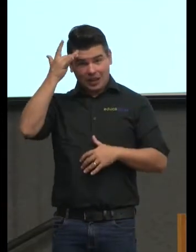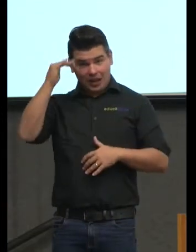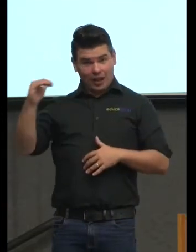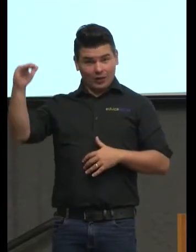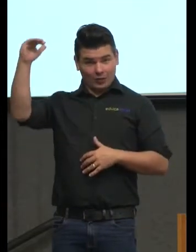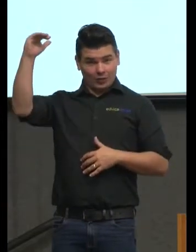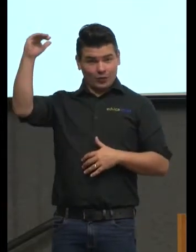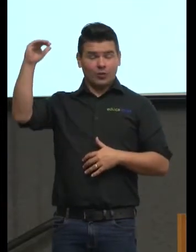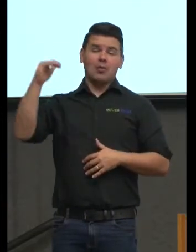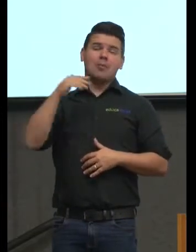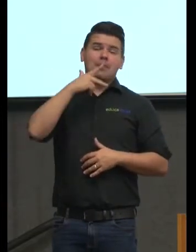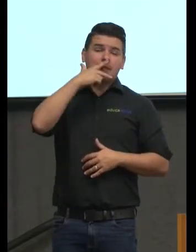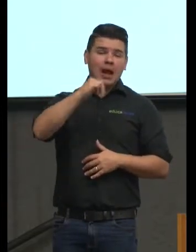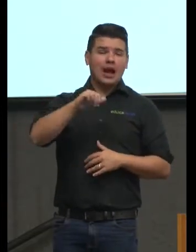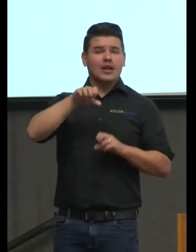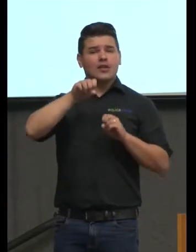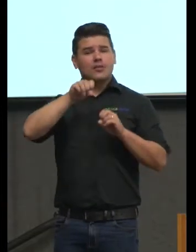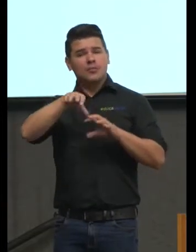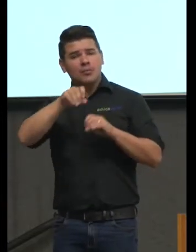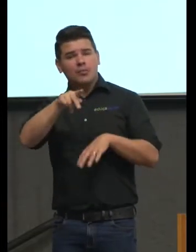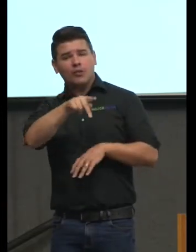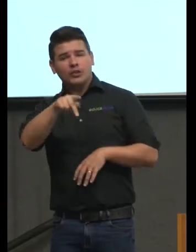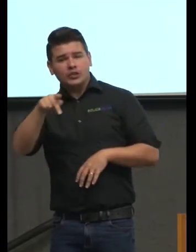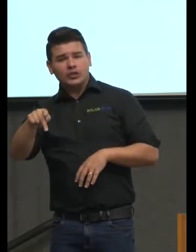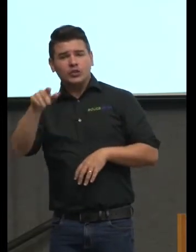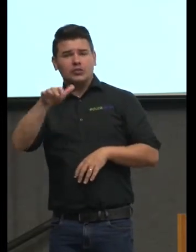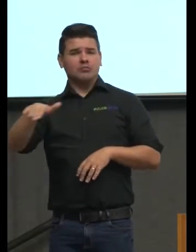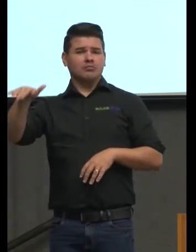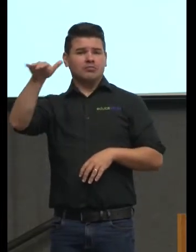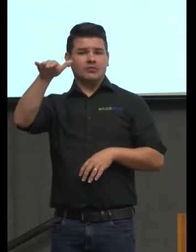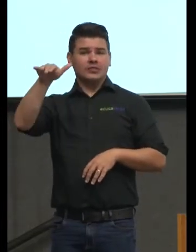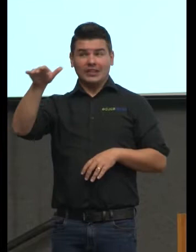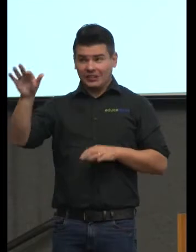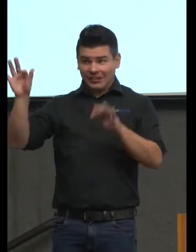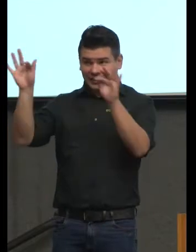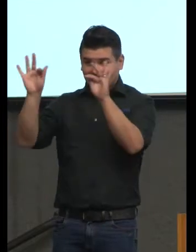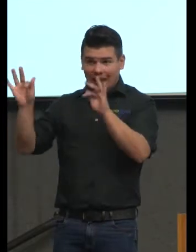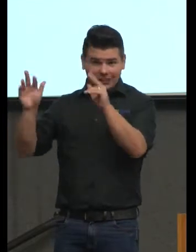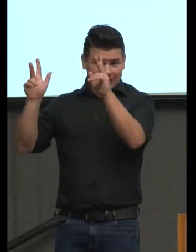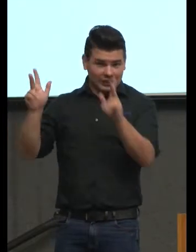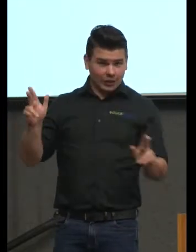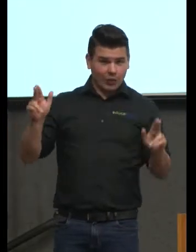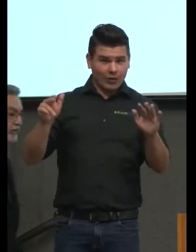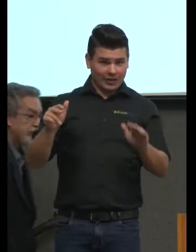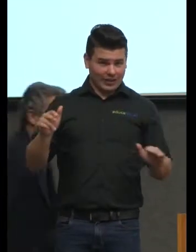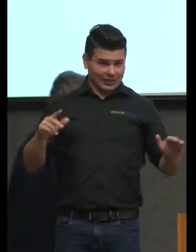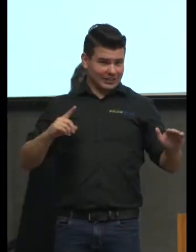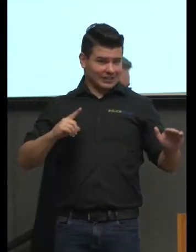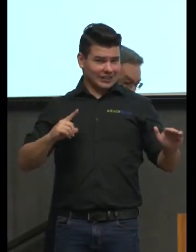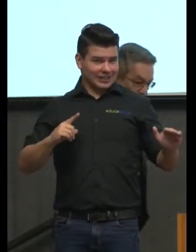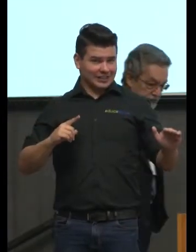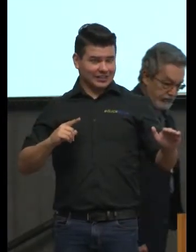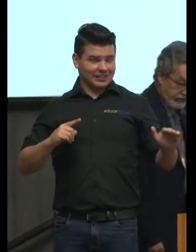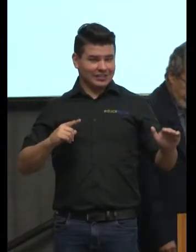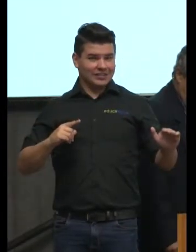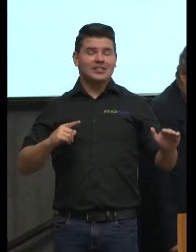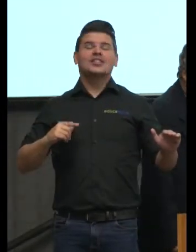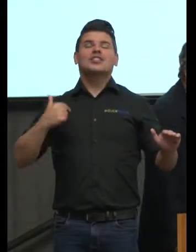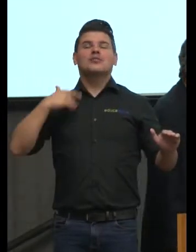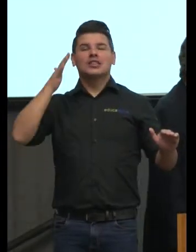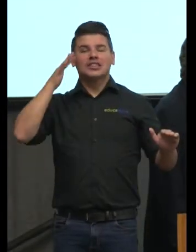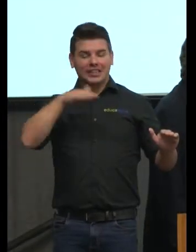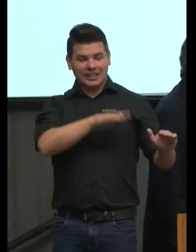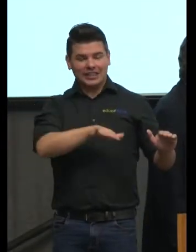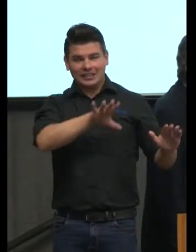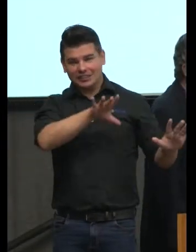pais a cidade se elas tiverem essa felicidade para rimar fazem com ela para